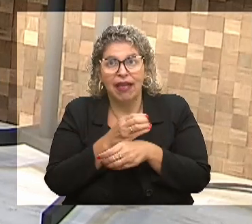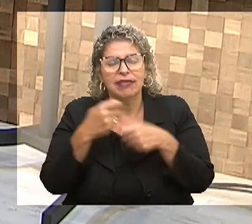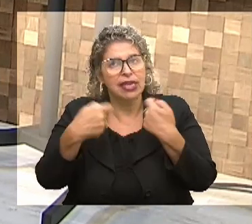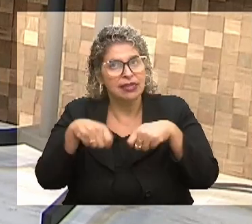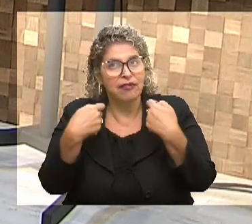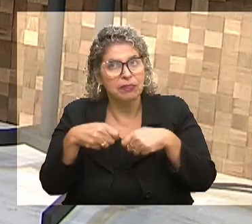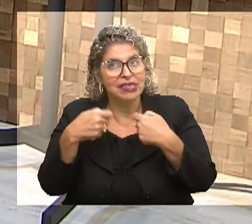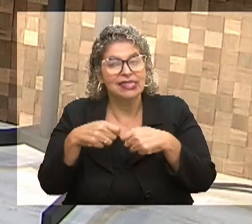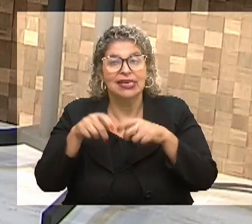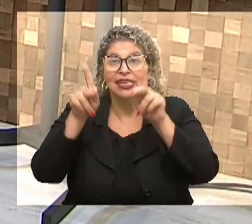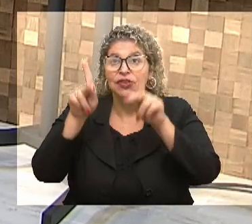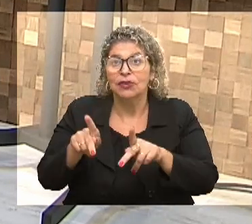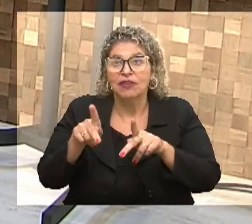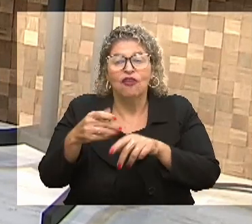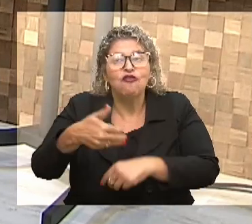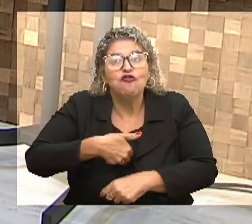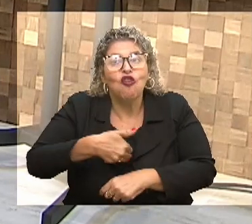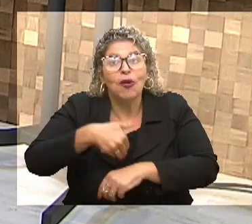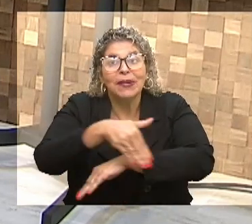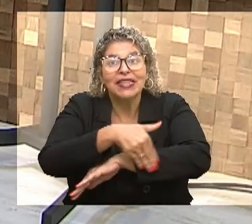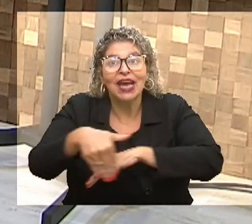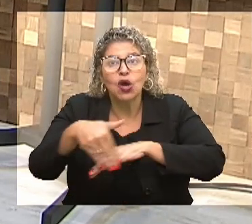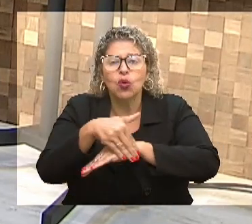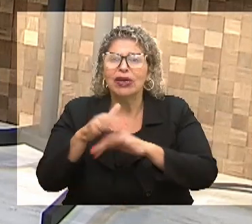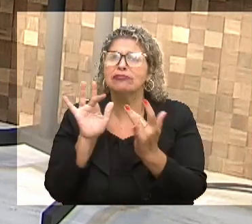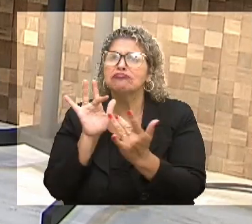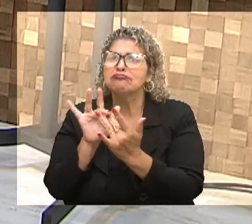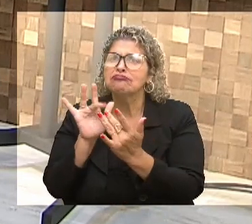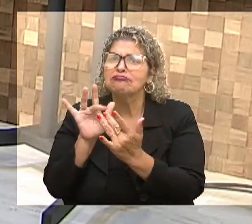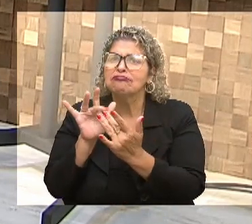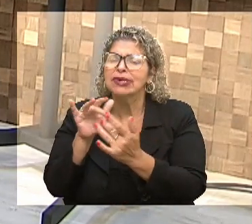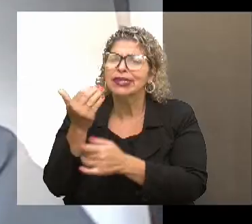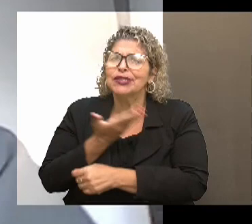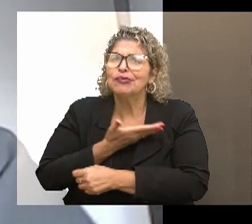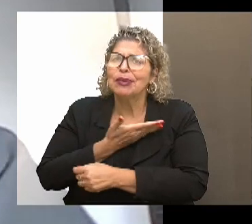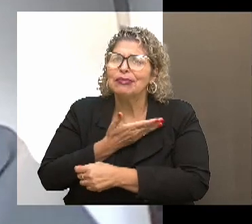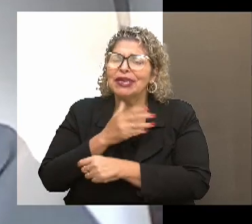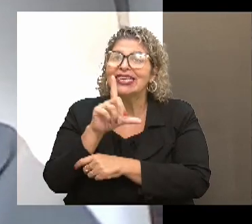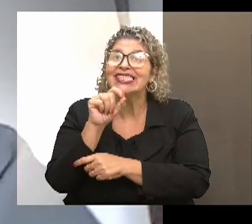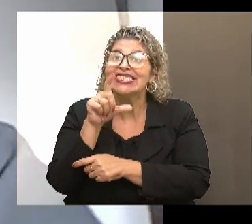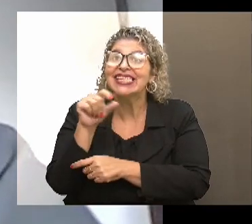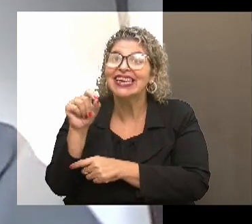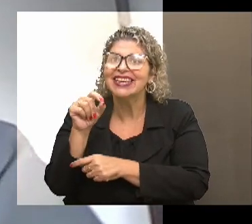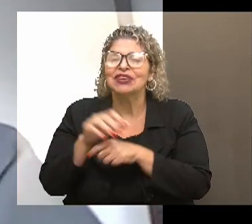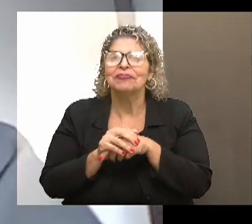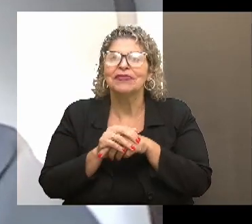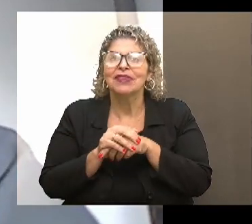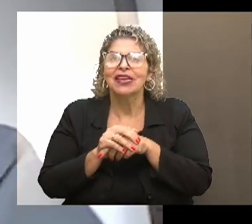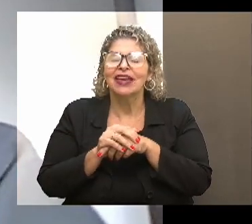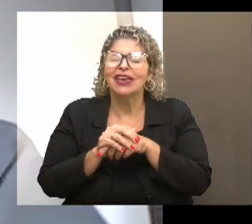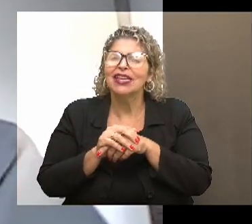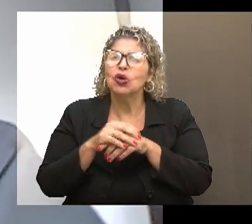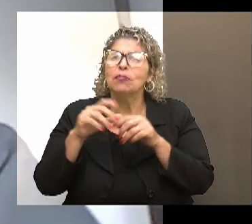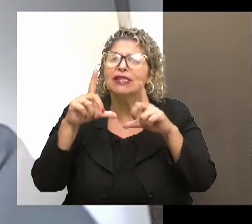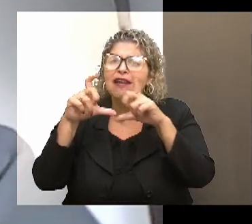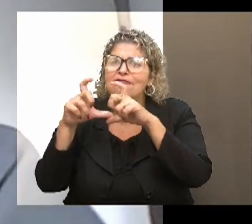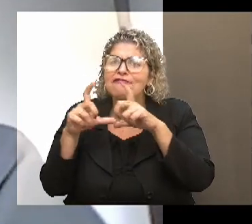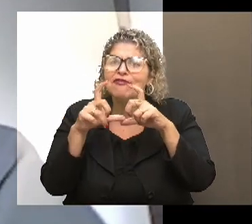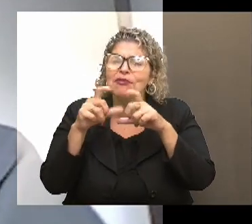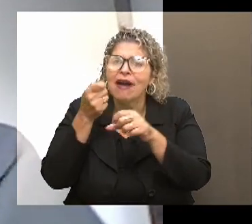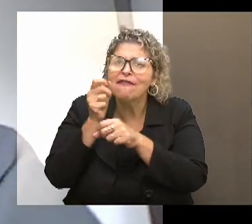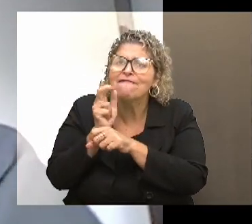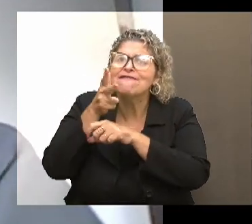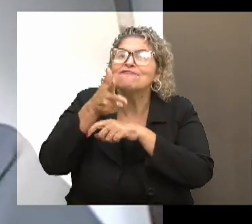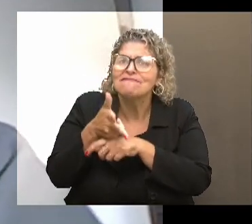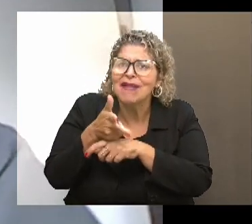precisando e passando fome na rua. Entrei em contato com ele, me doou as primeiras 100 embalagens, e aí eu decidi registrar todo o processo de compra dos